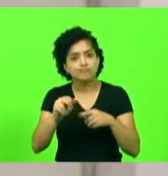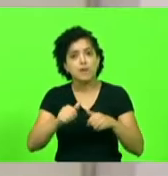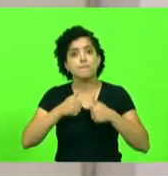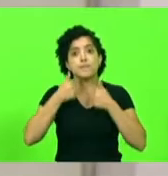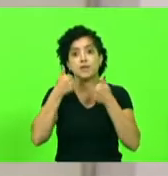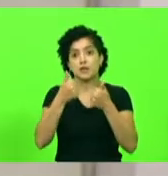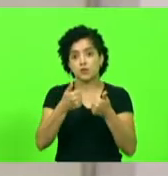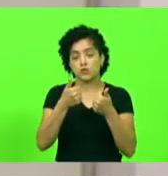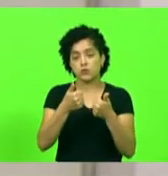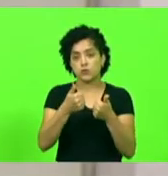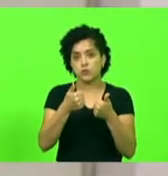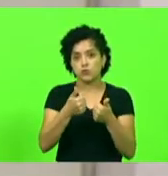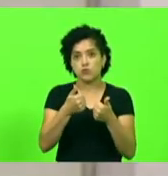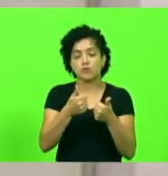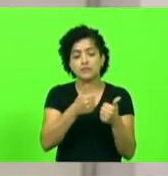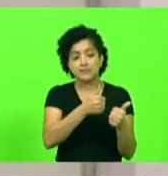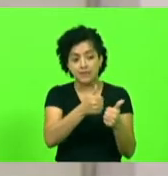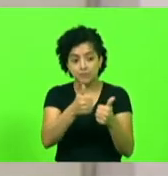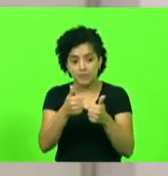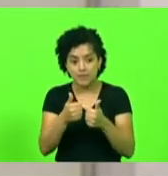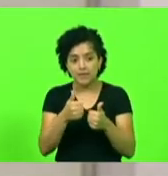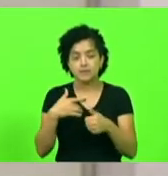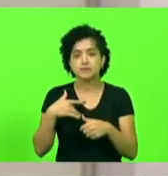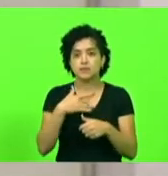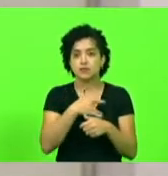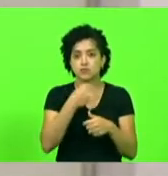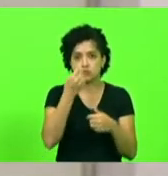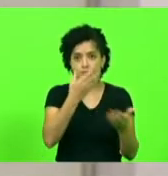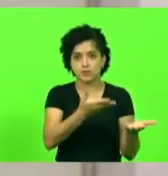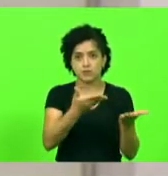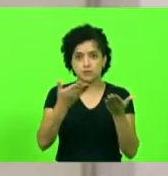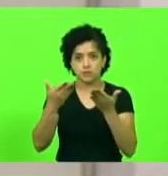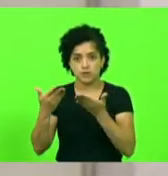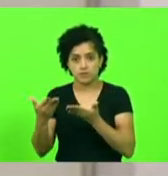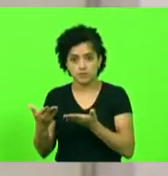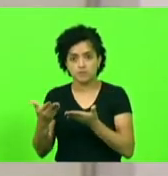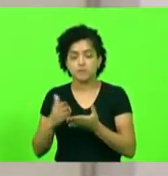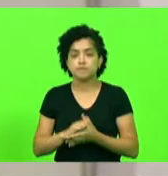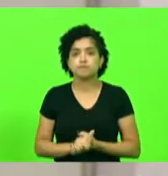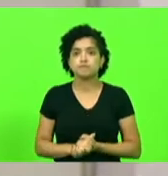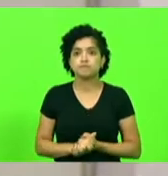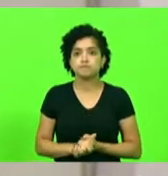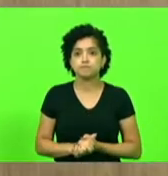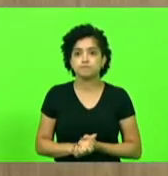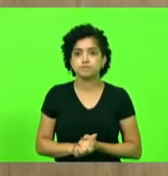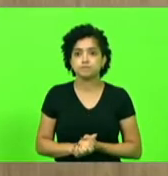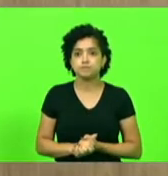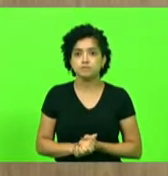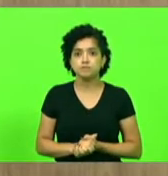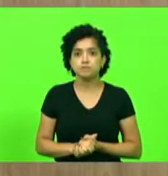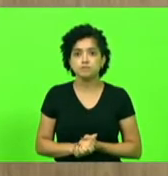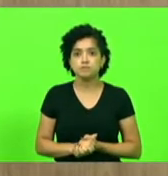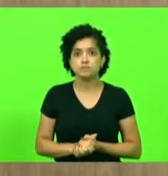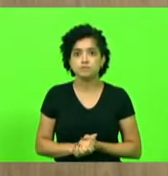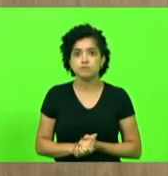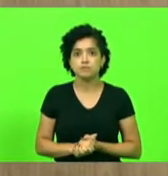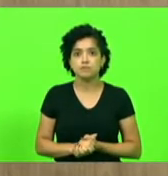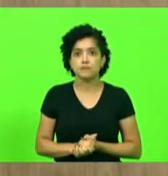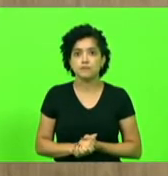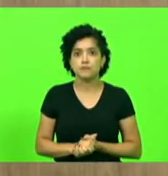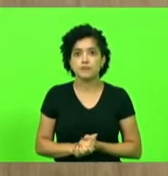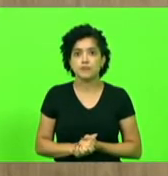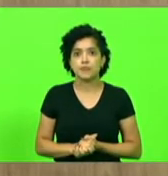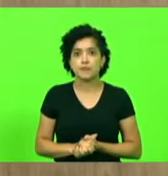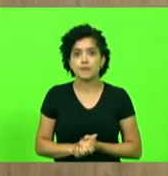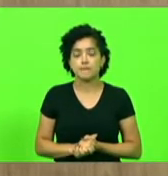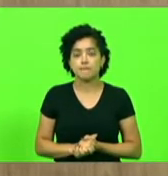que a senhora está bem de saúde, e é muito bem-vinda novamente nesse parlamento. Parabéns. Obrigado,